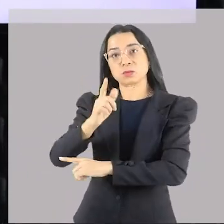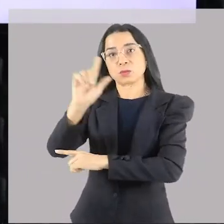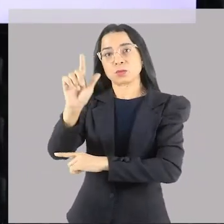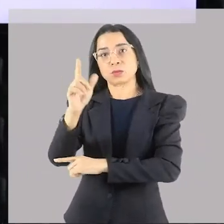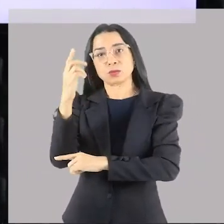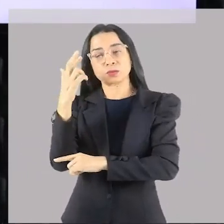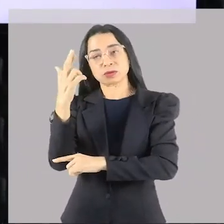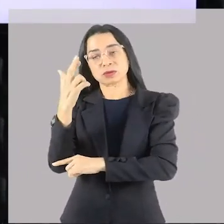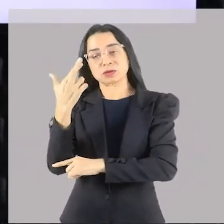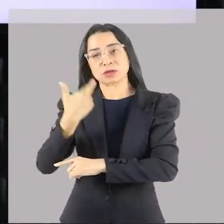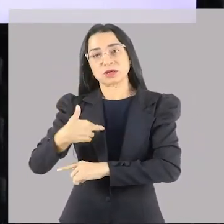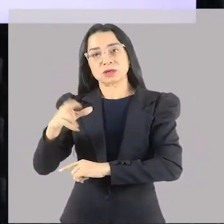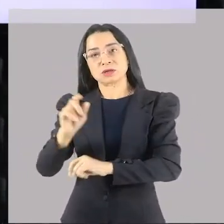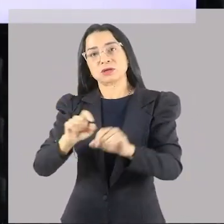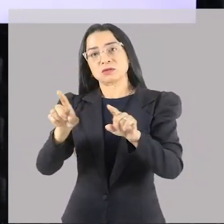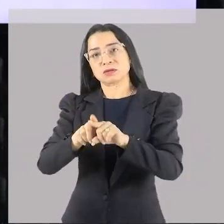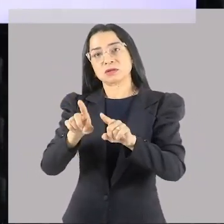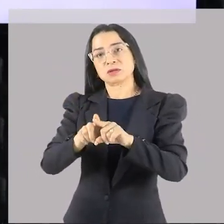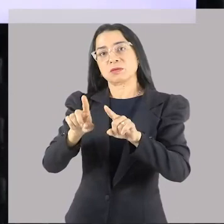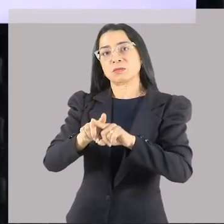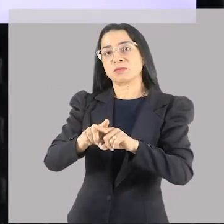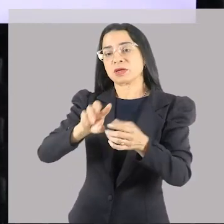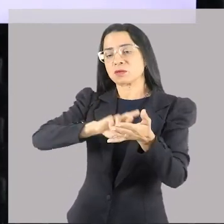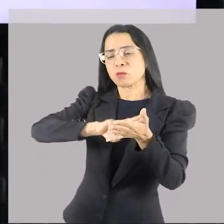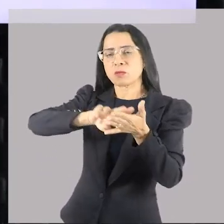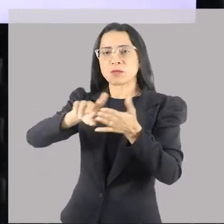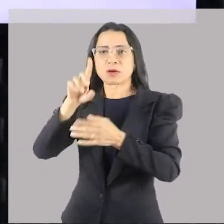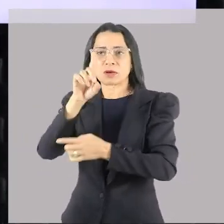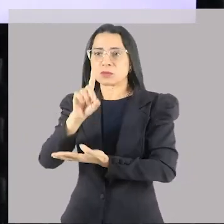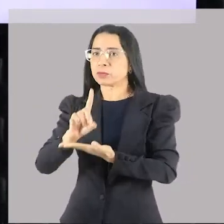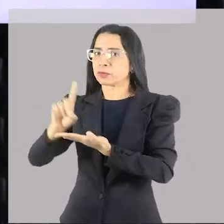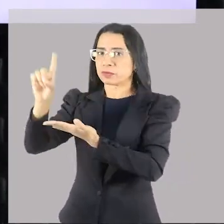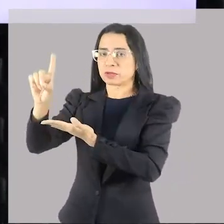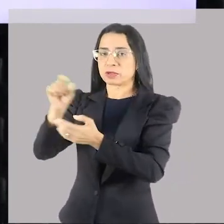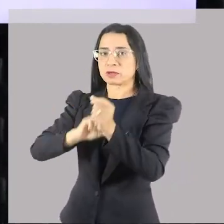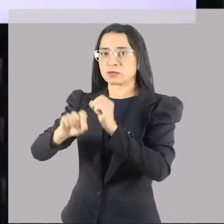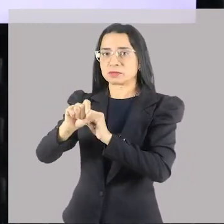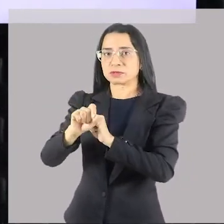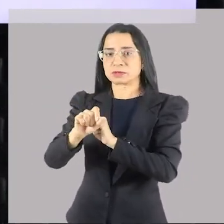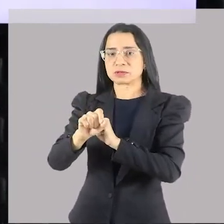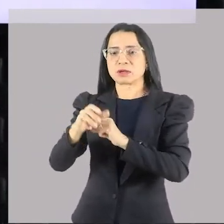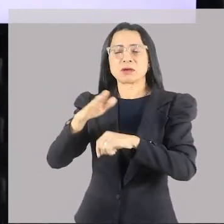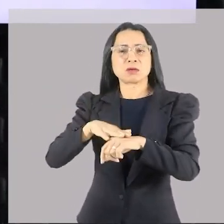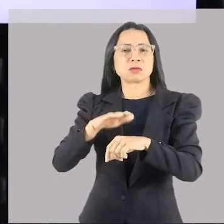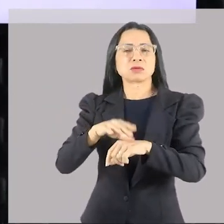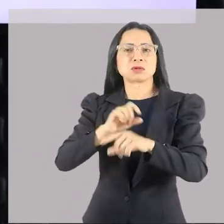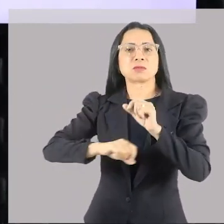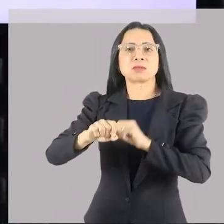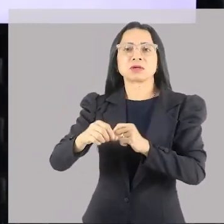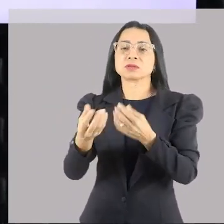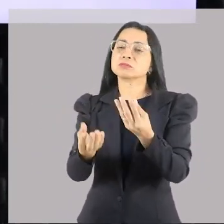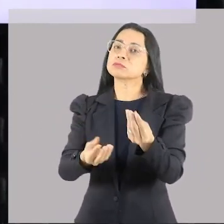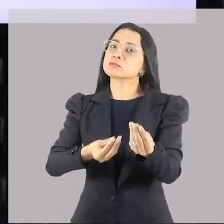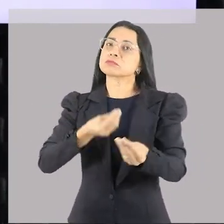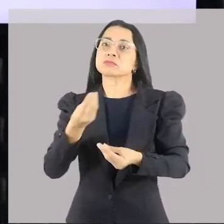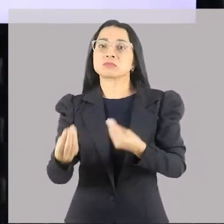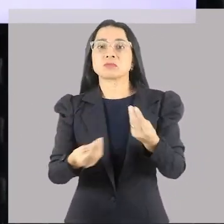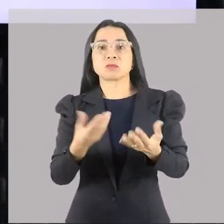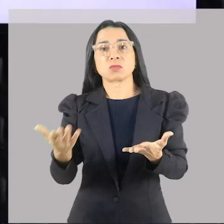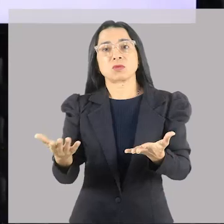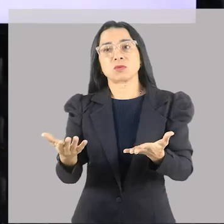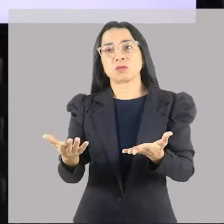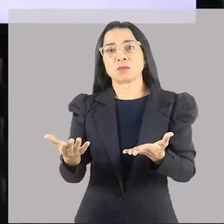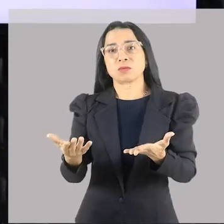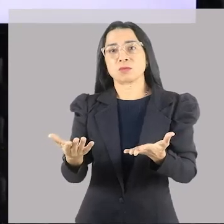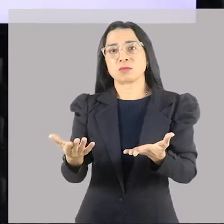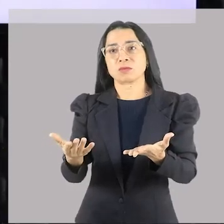ela também é politeísta, com vários deuses, mas só que os deuses gregos já vêm com o que eu posso chamar de combo, vamos dizer assim. É um